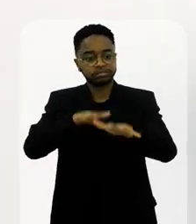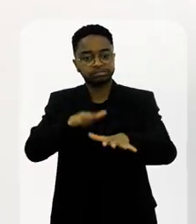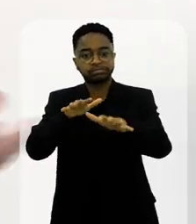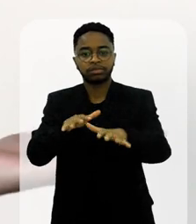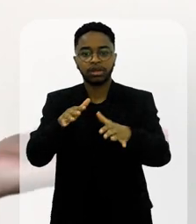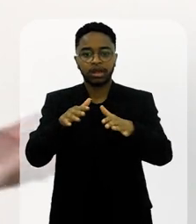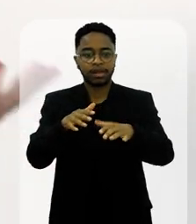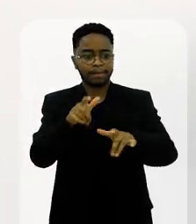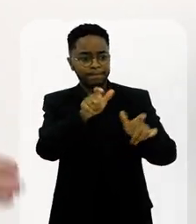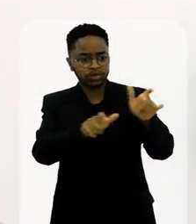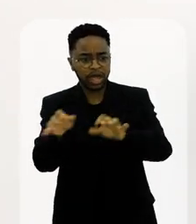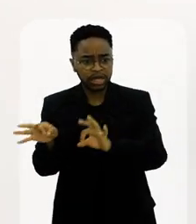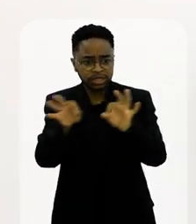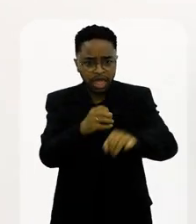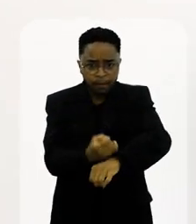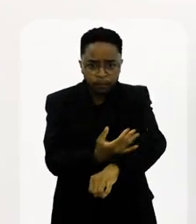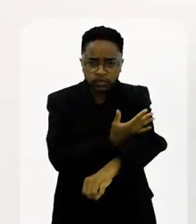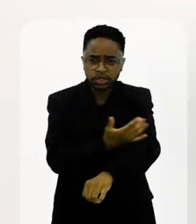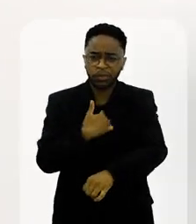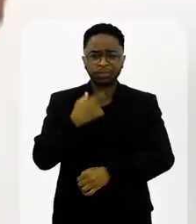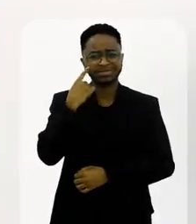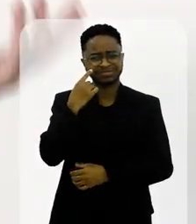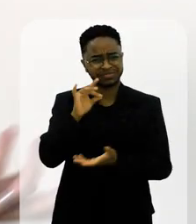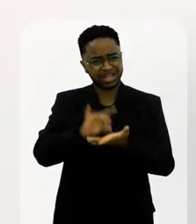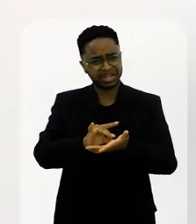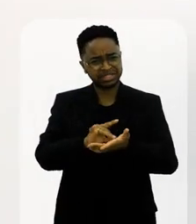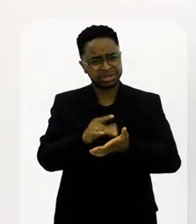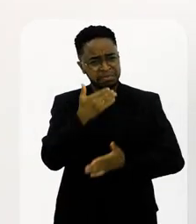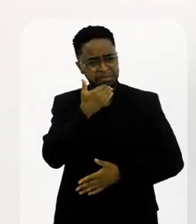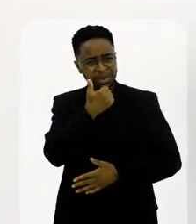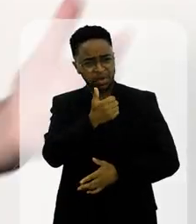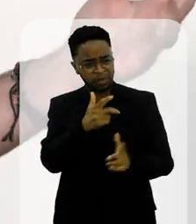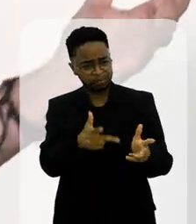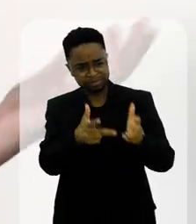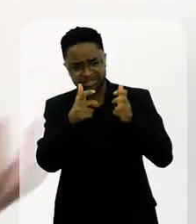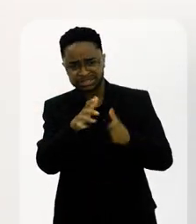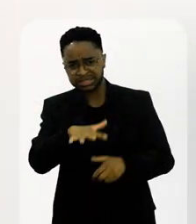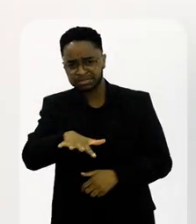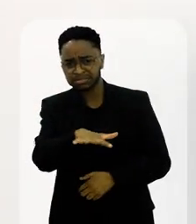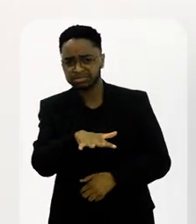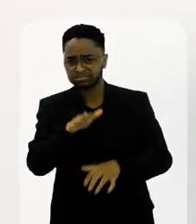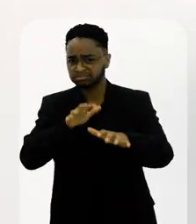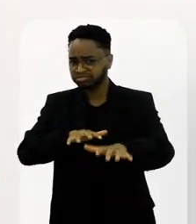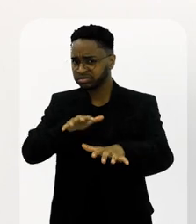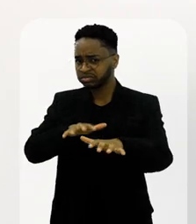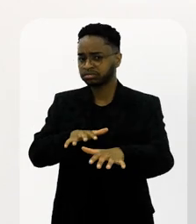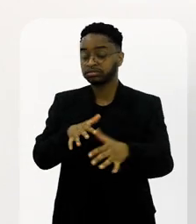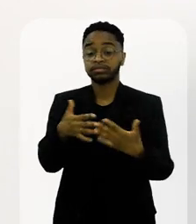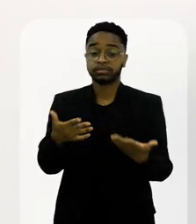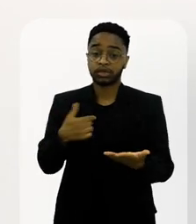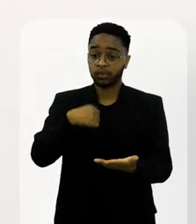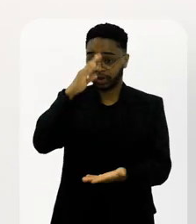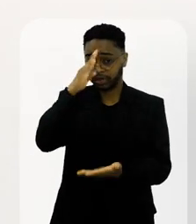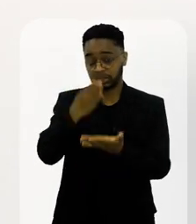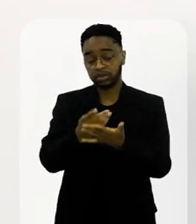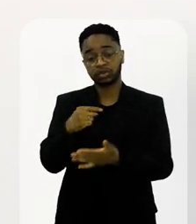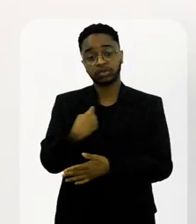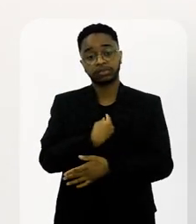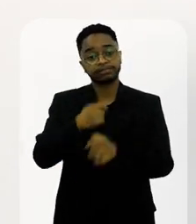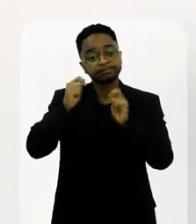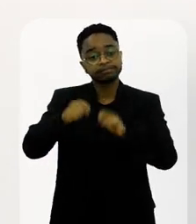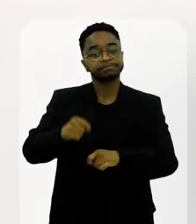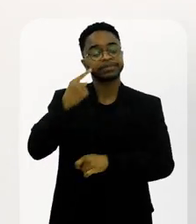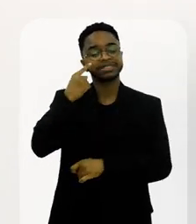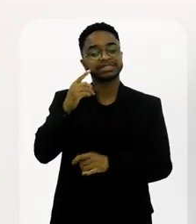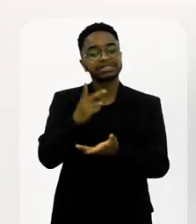em nono. Eu falei, caramba, mas será que essa a melhor percepção sobre um desfile de escola de samba? Então, eu acho que a gente pode o tempo